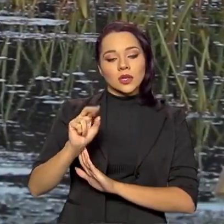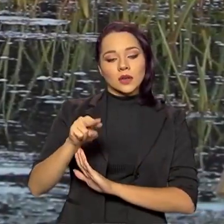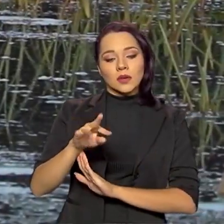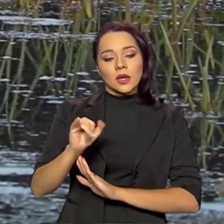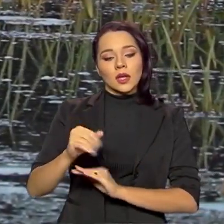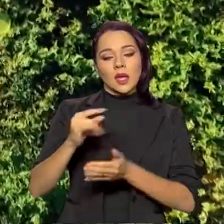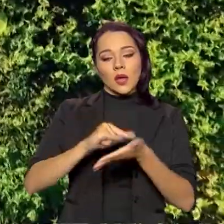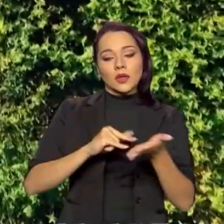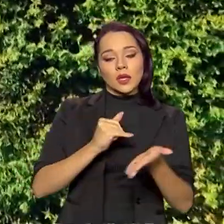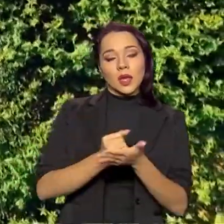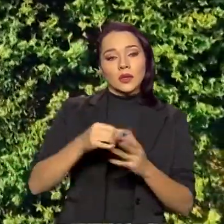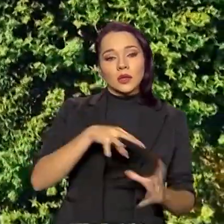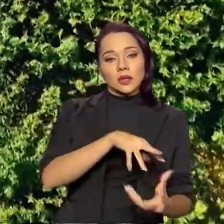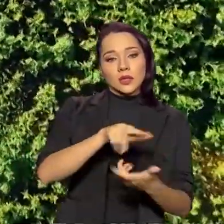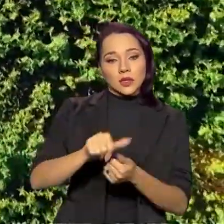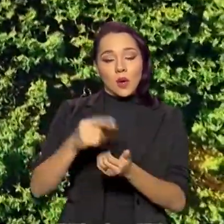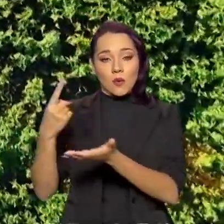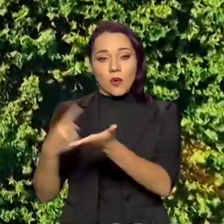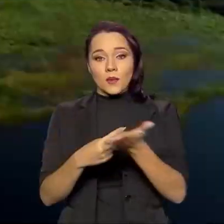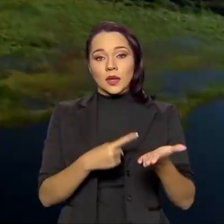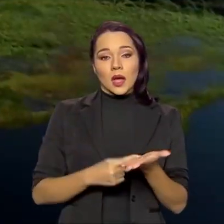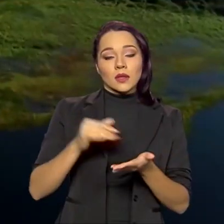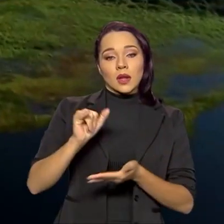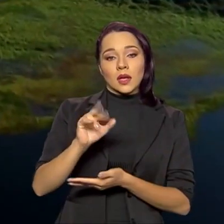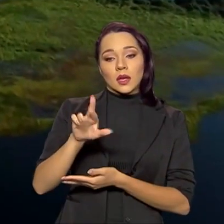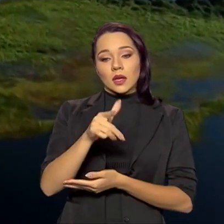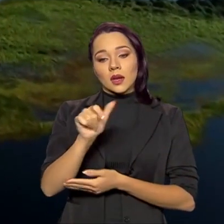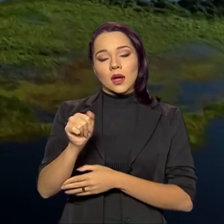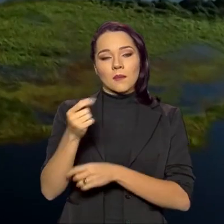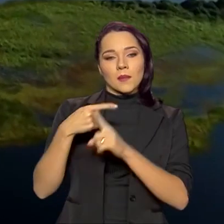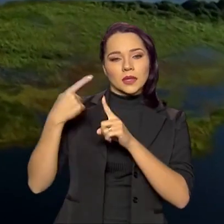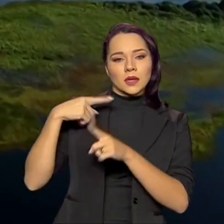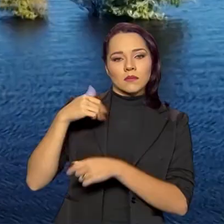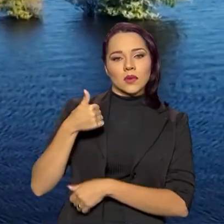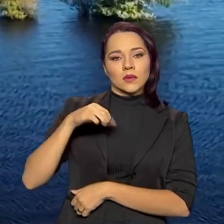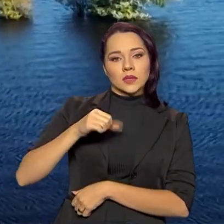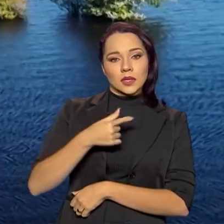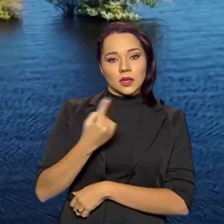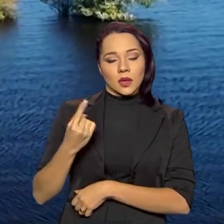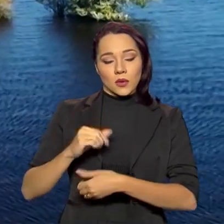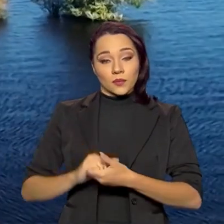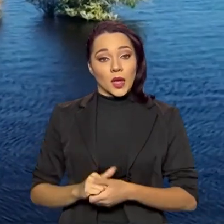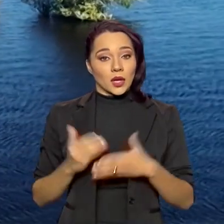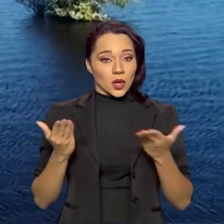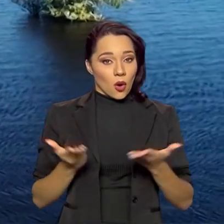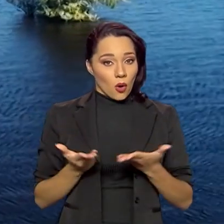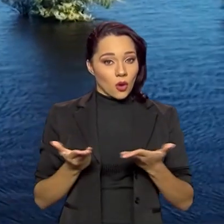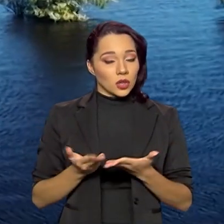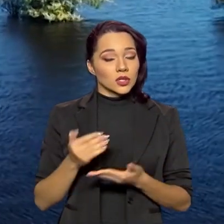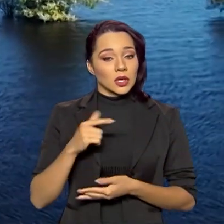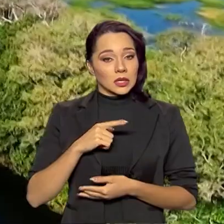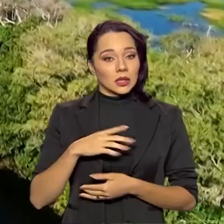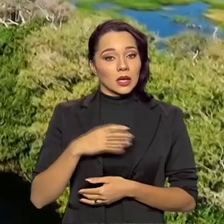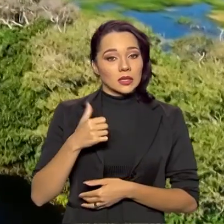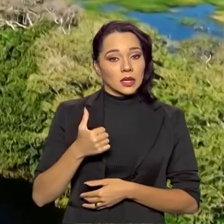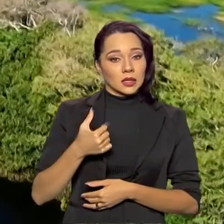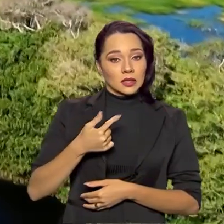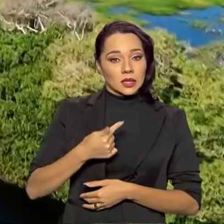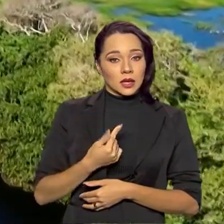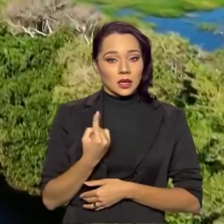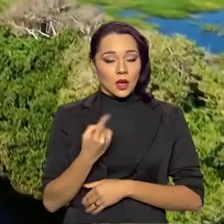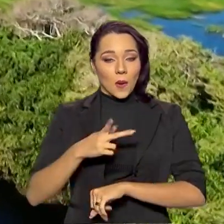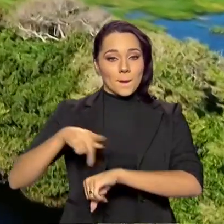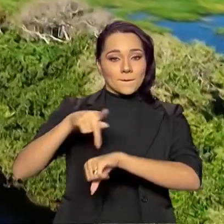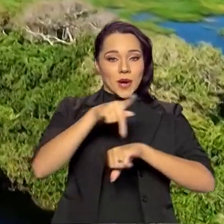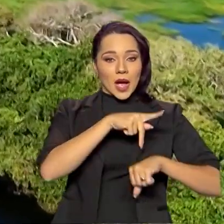internacional celebrado no Irã em 1971 e que atualmente conta com 171